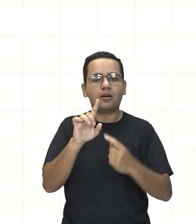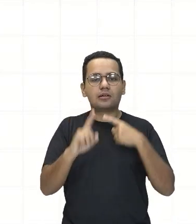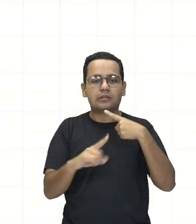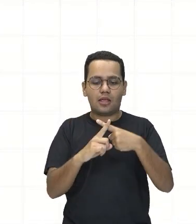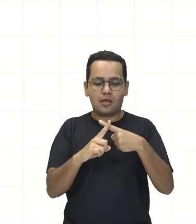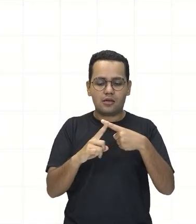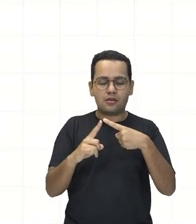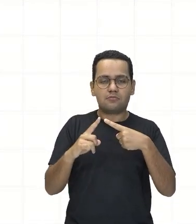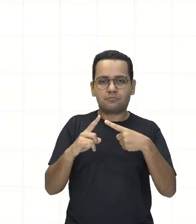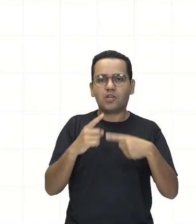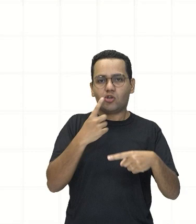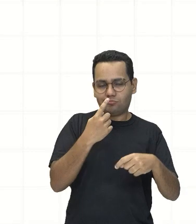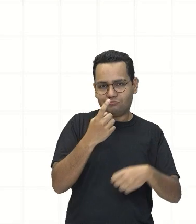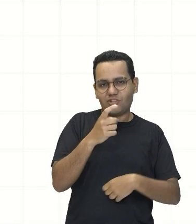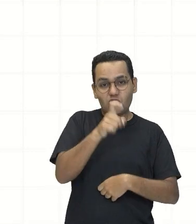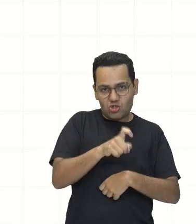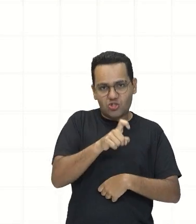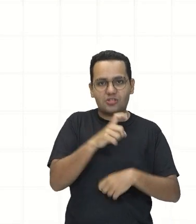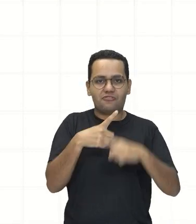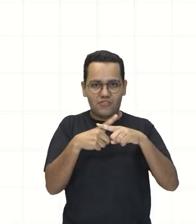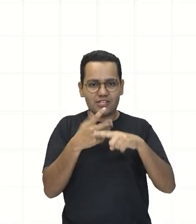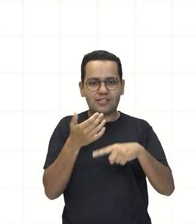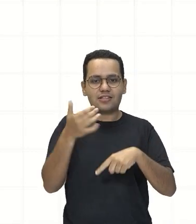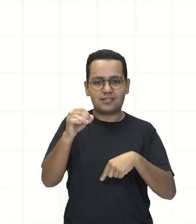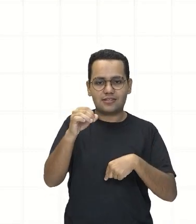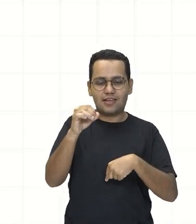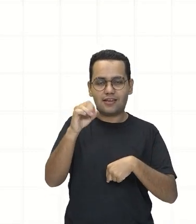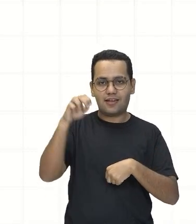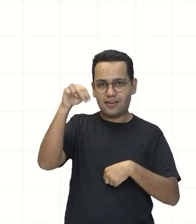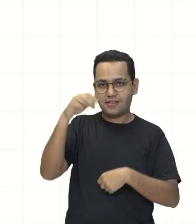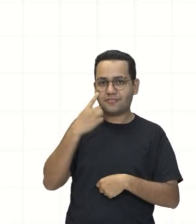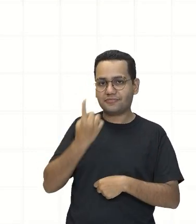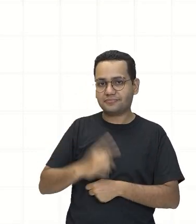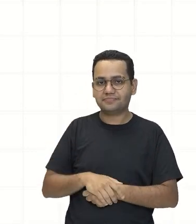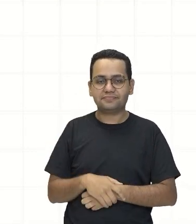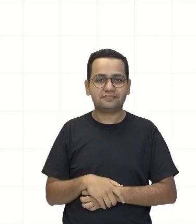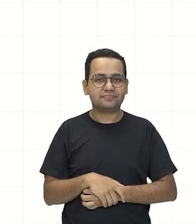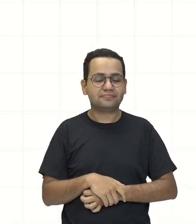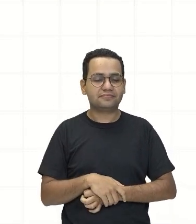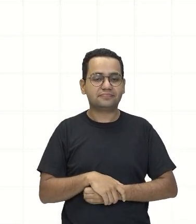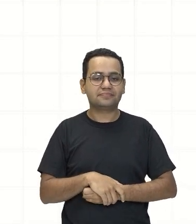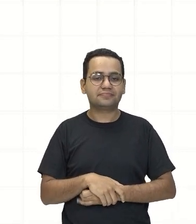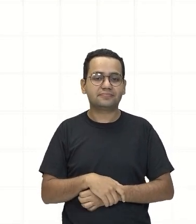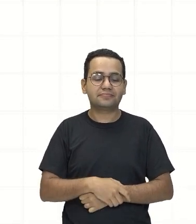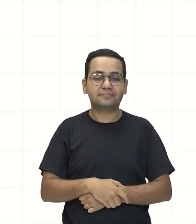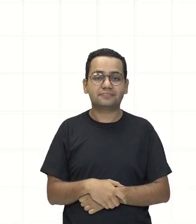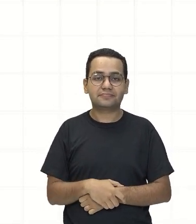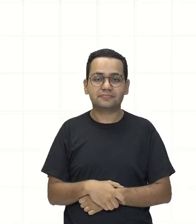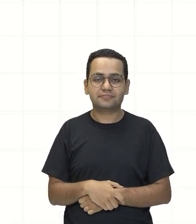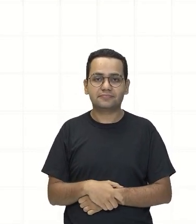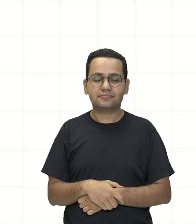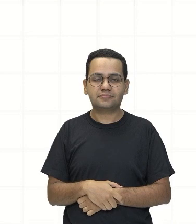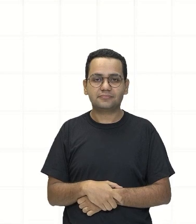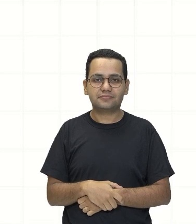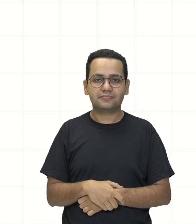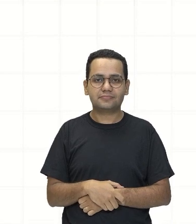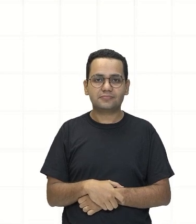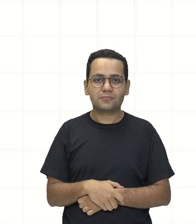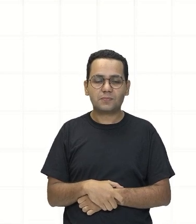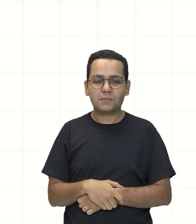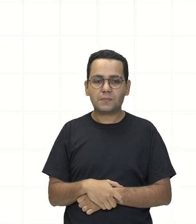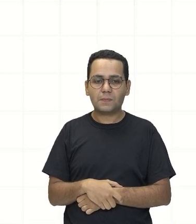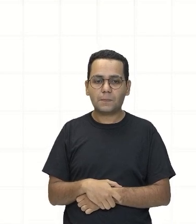10 elevado a N Então, vejam bem, olha só X vezes 10 elevado a N